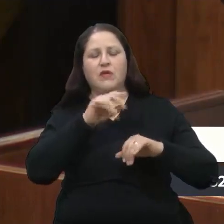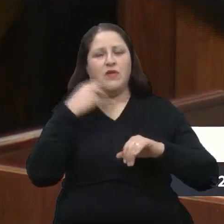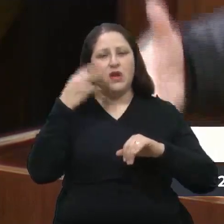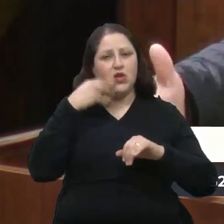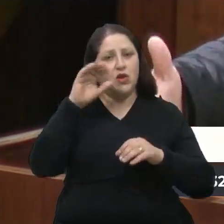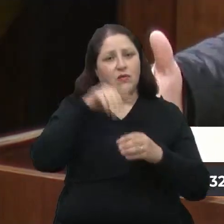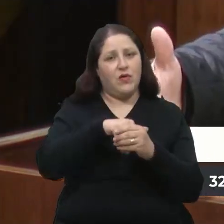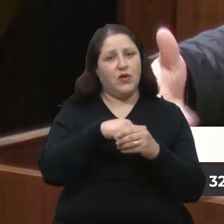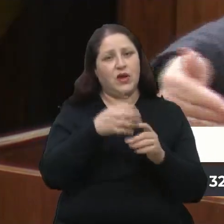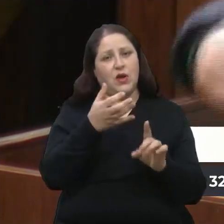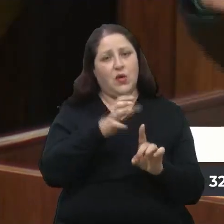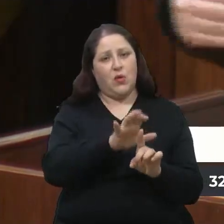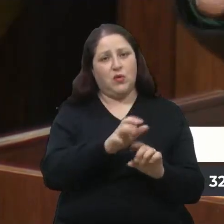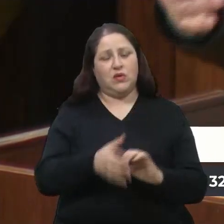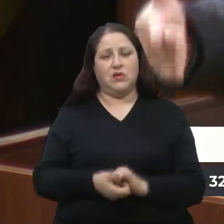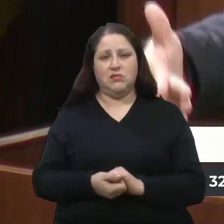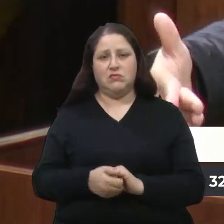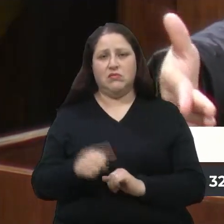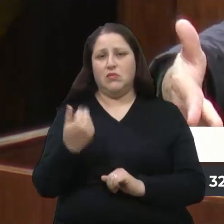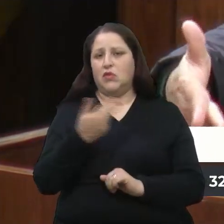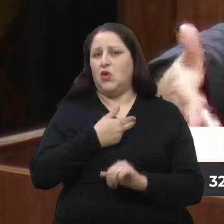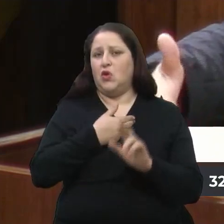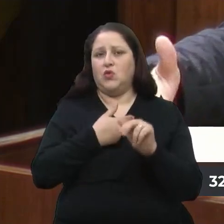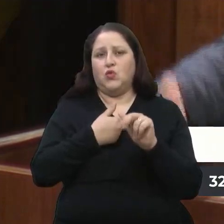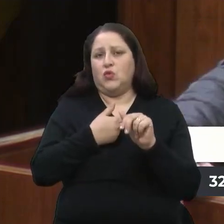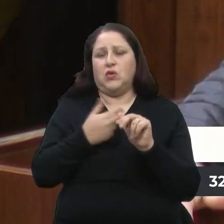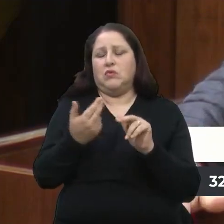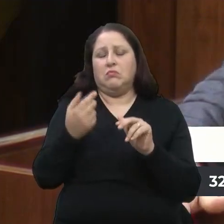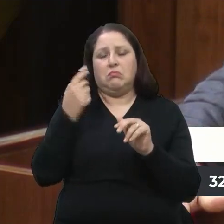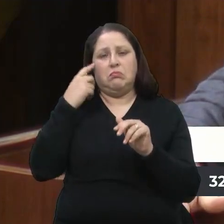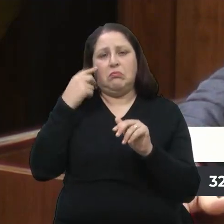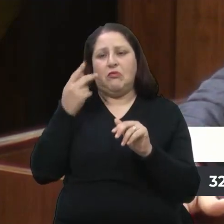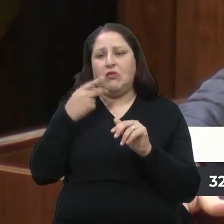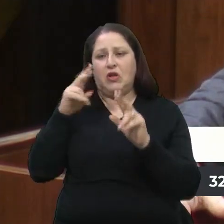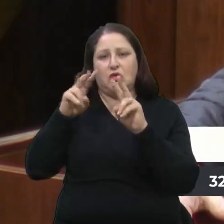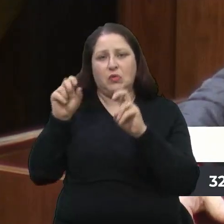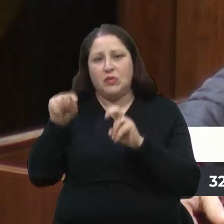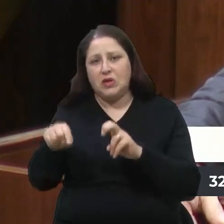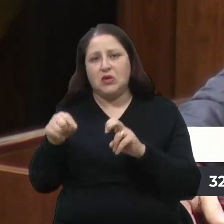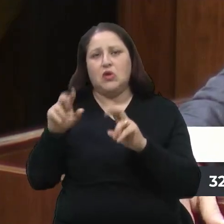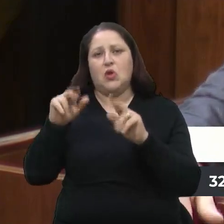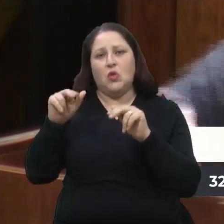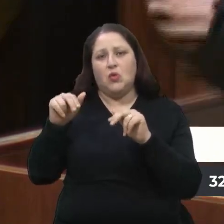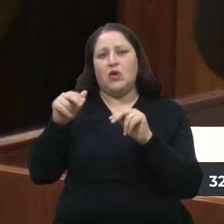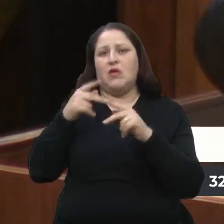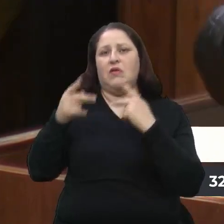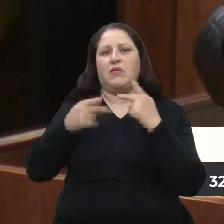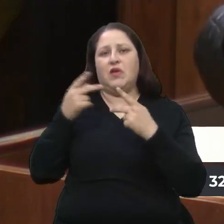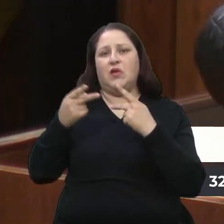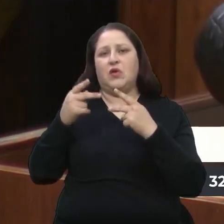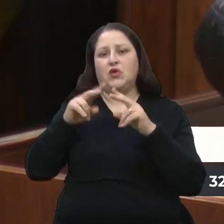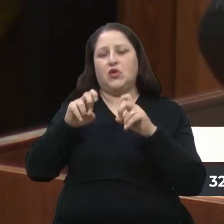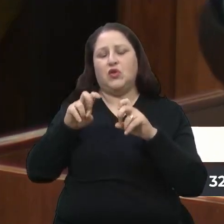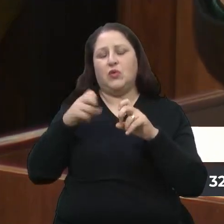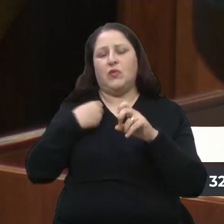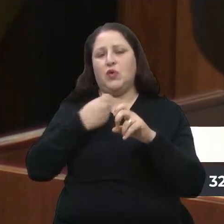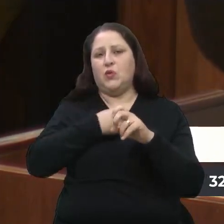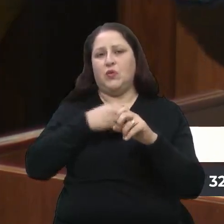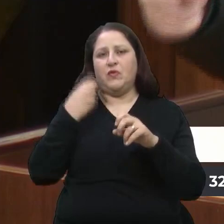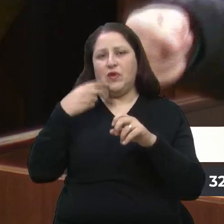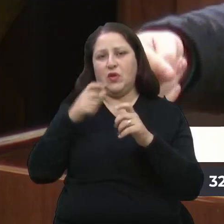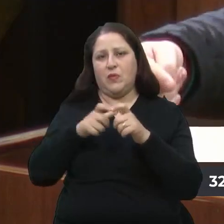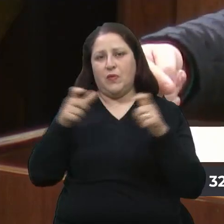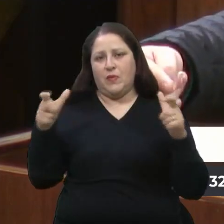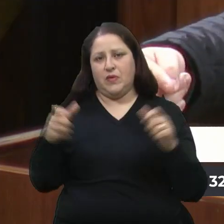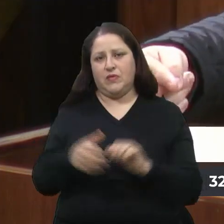nós não vamos apresentar e nunca passou essa fala aqui que nós aumentaremos o número de vereadores, mesmo nós podendo aumentar